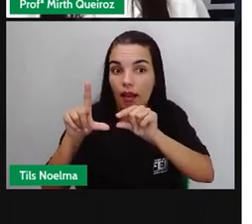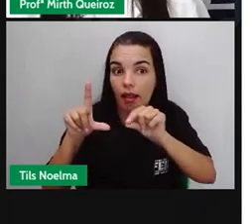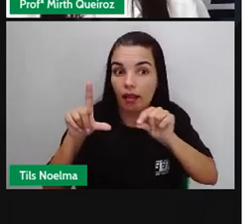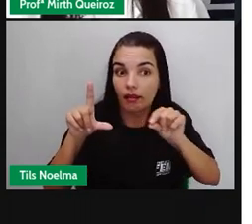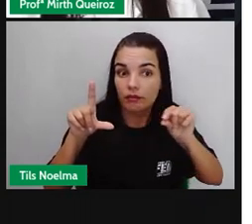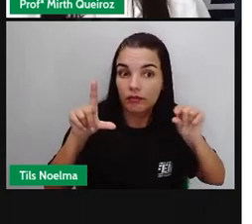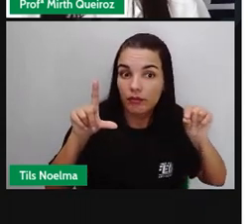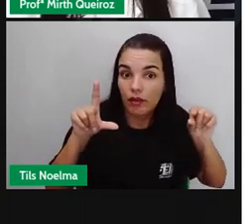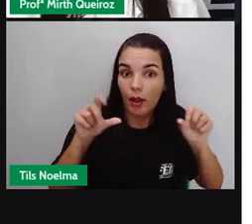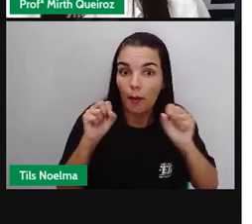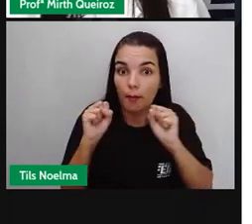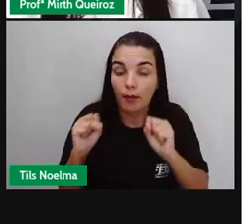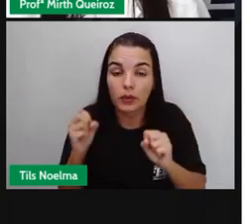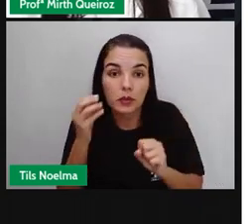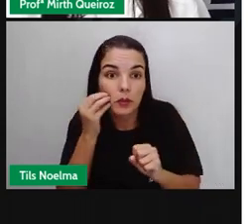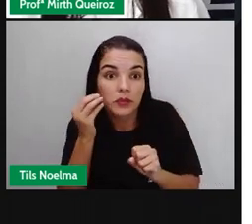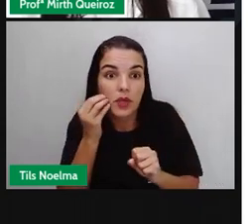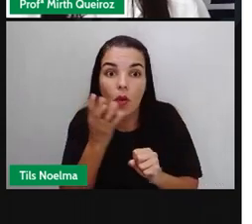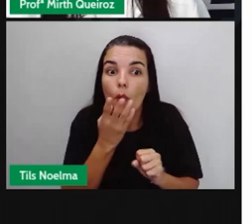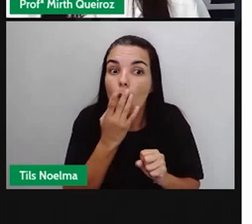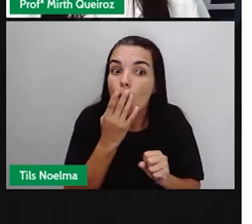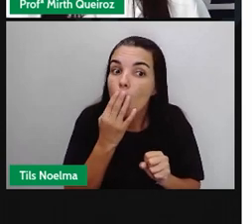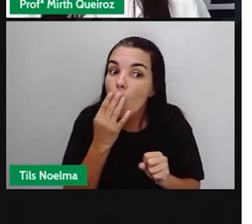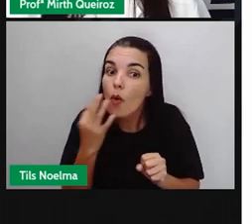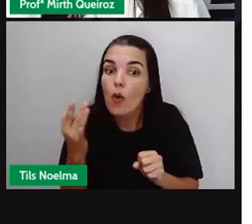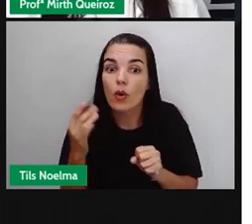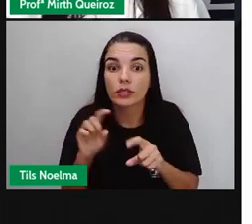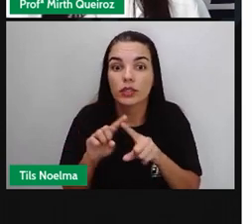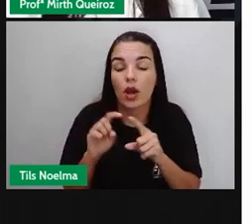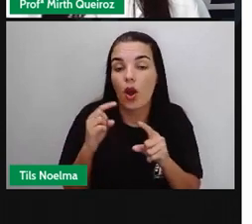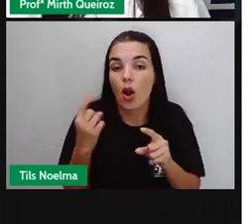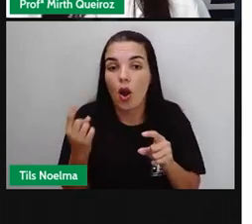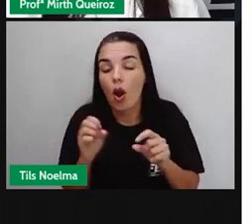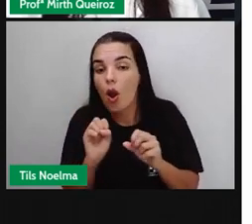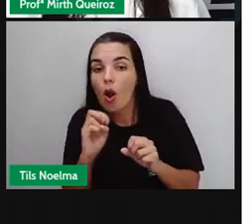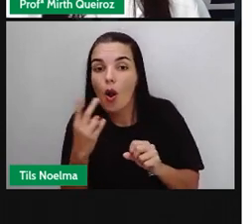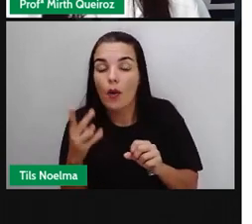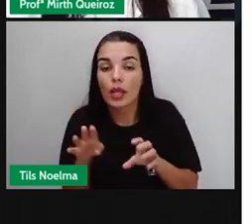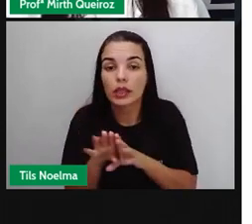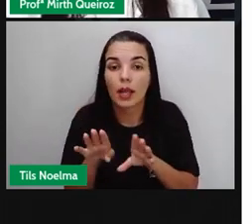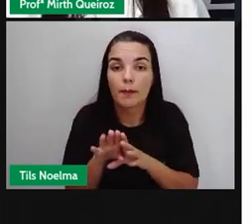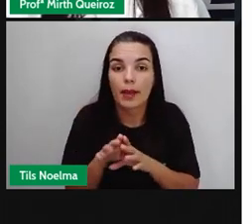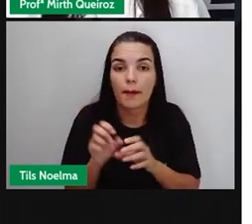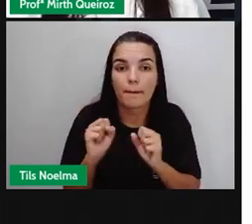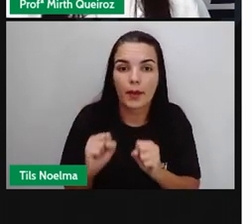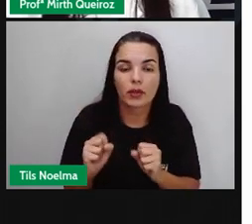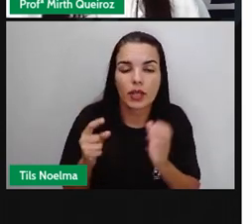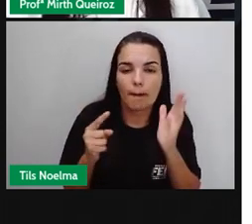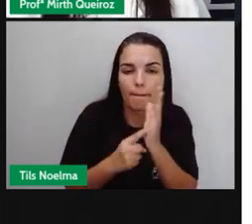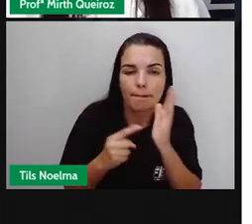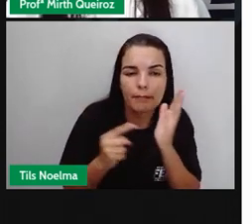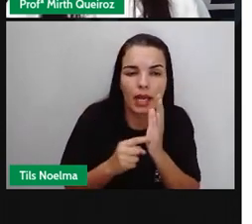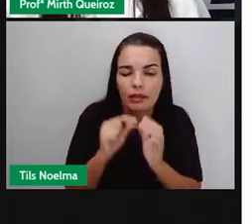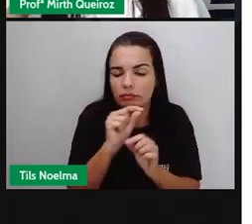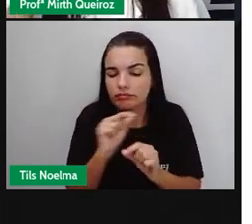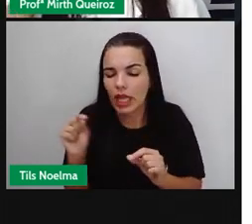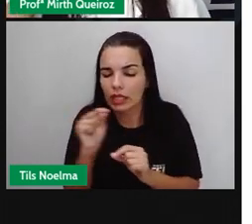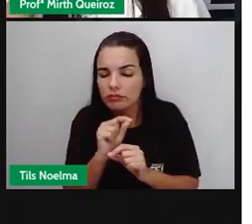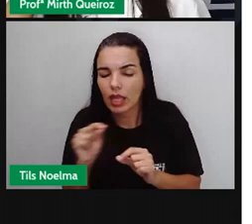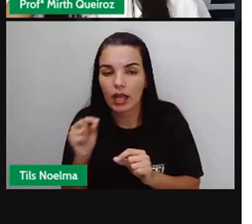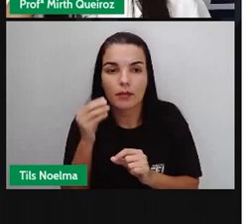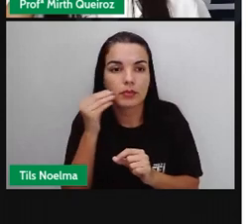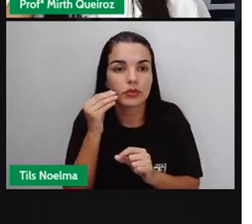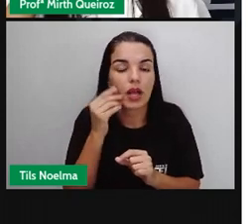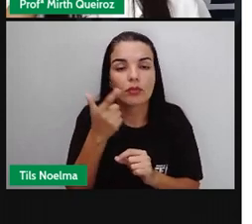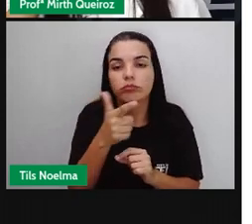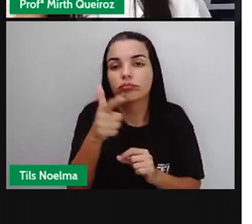ela pode vir aqui com cores, ou podem utilizar também ícones, ou linhas, outros tipos